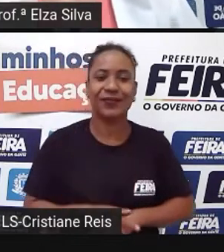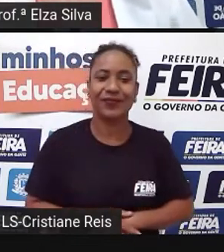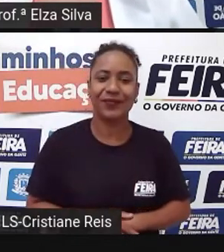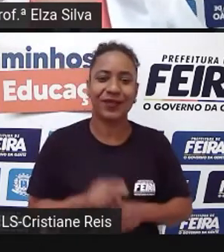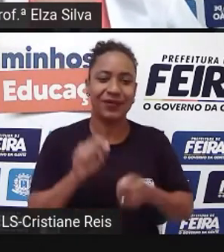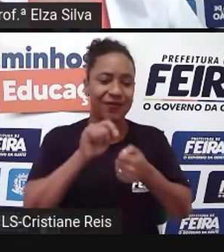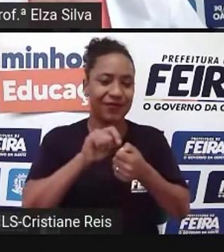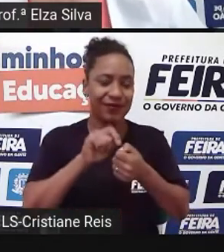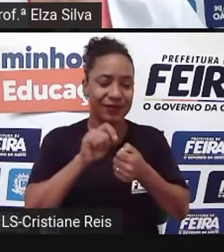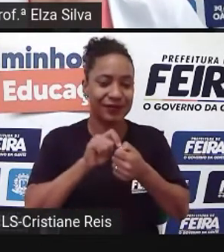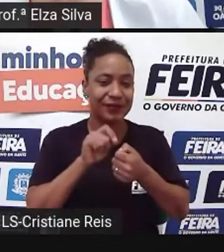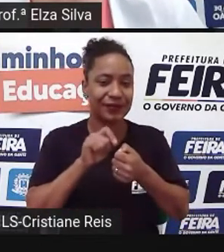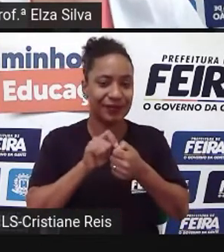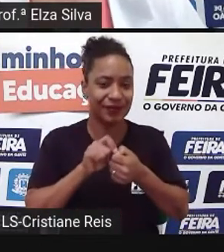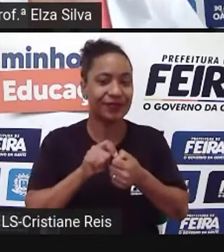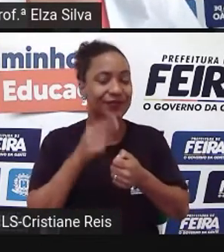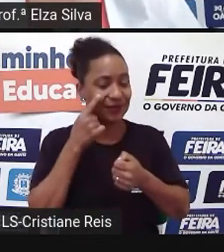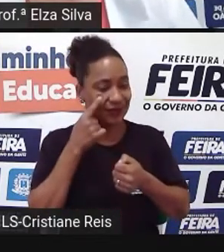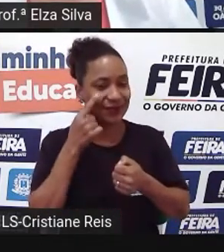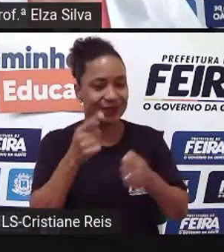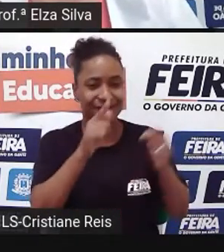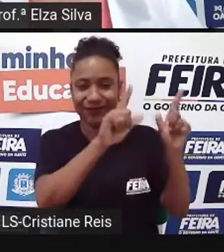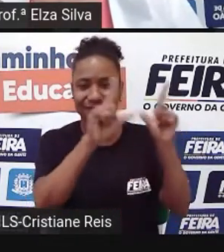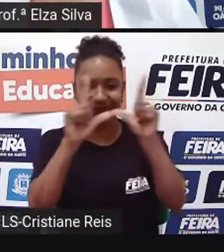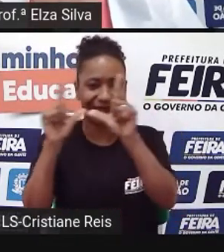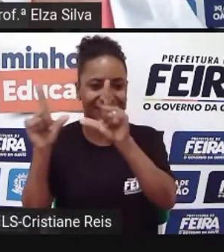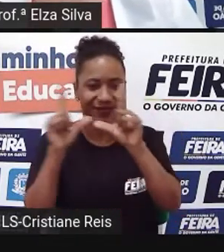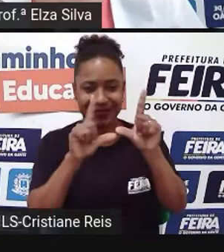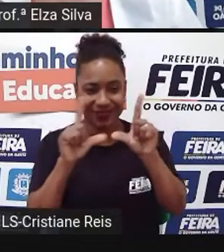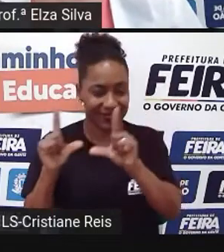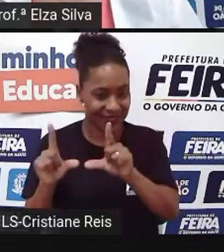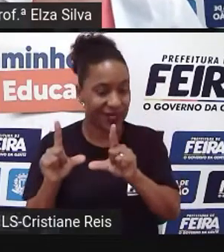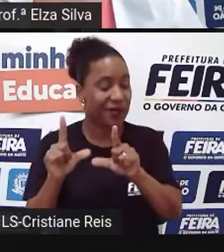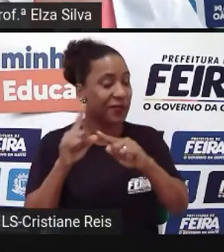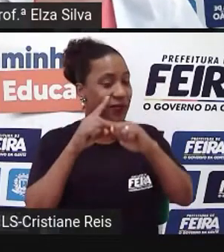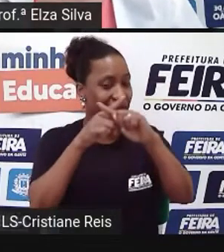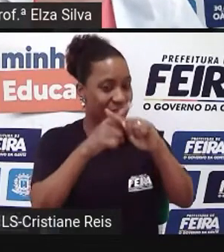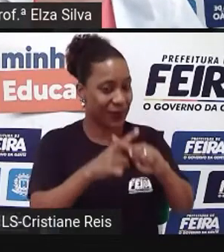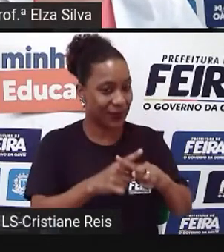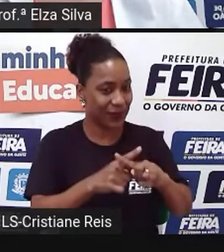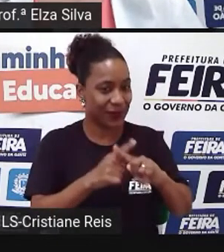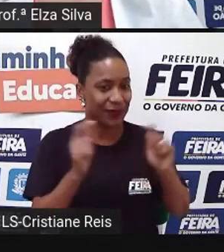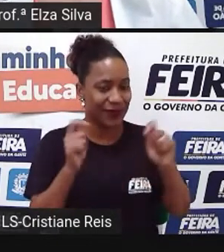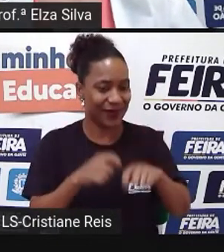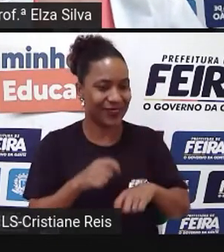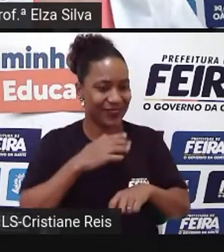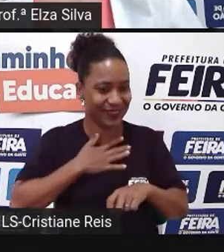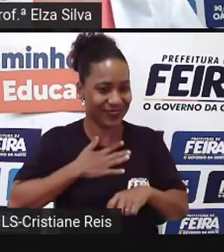Vocês irão preencher A tabela de vocês Just a moment please Só um minutinho por favor